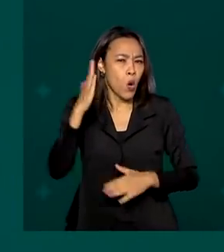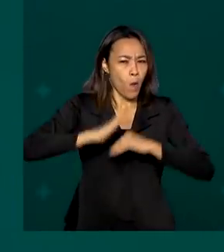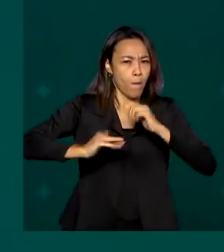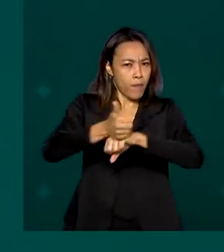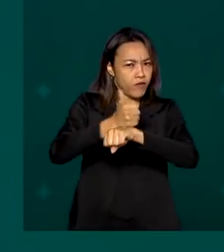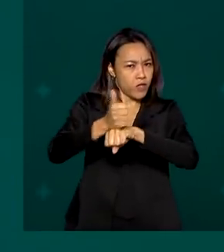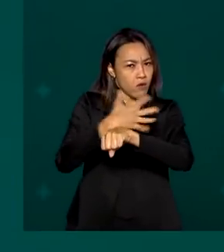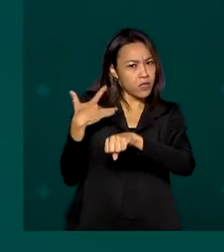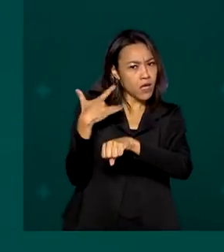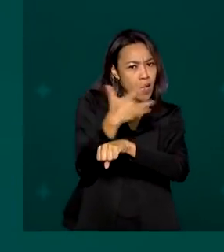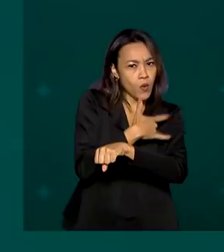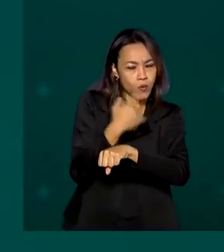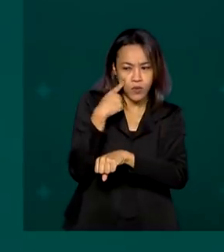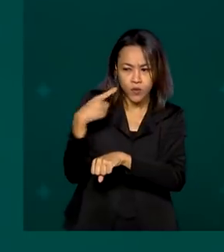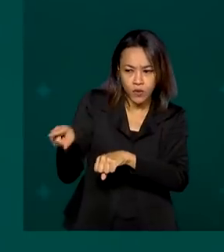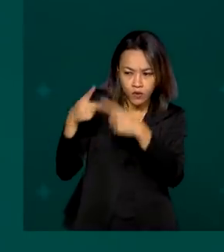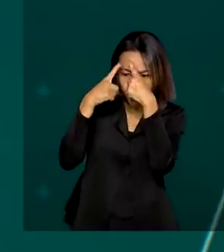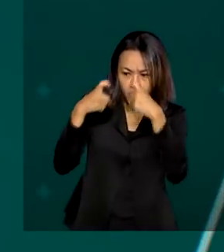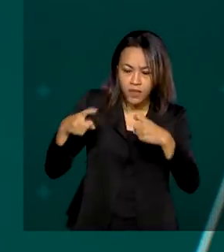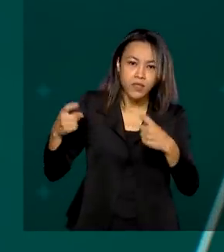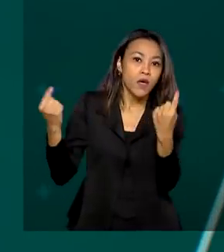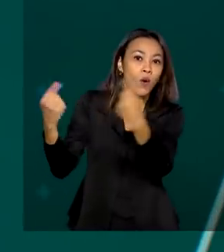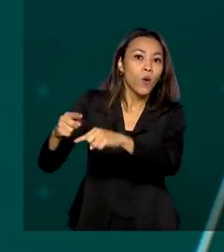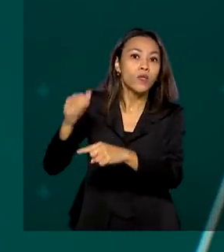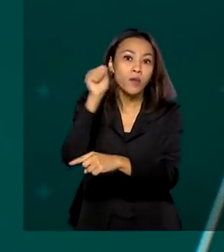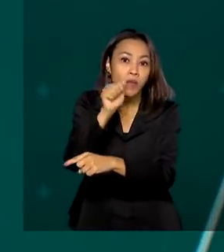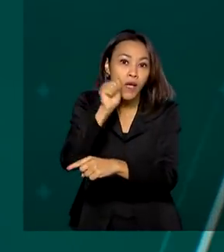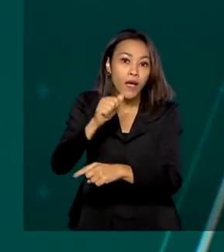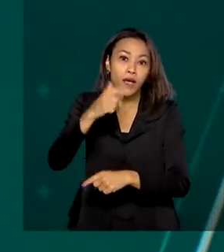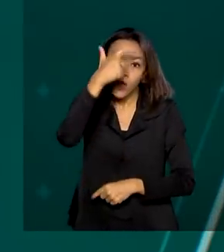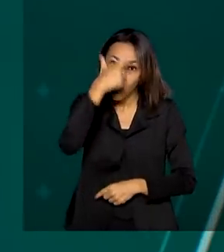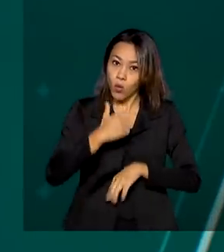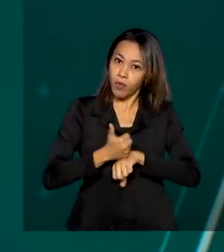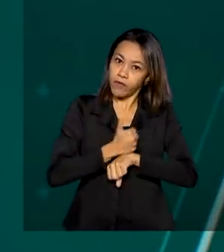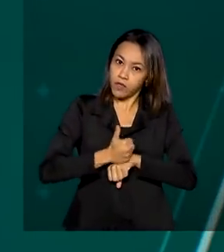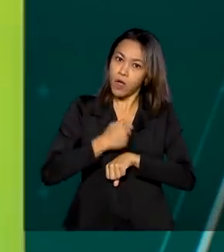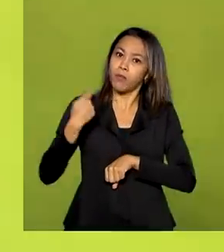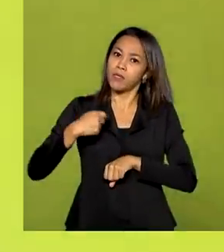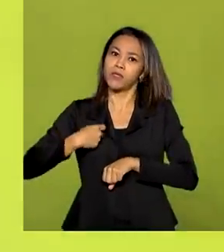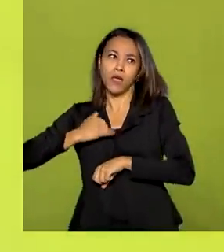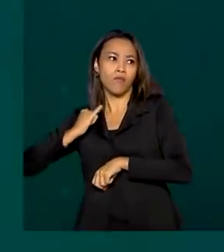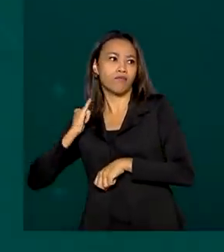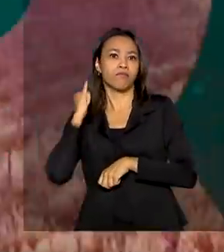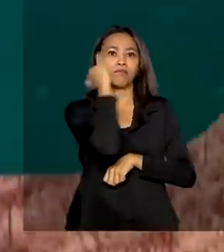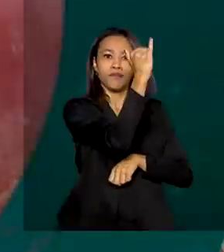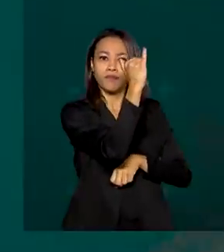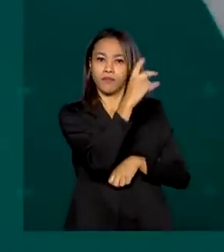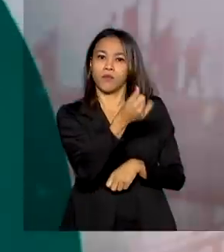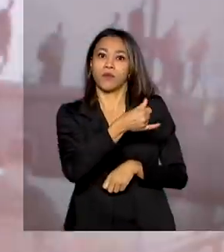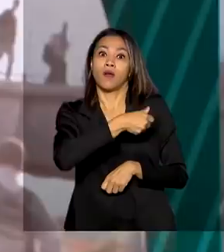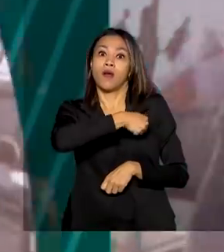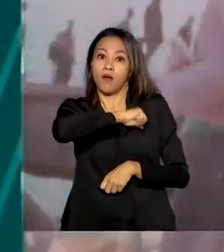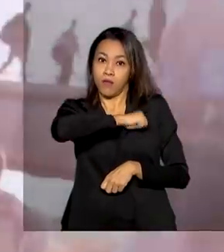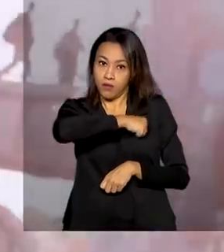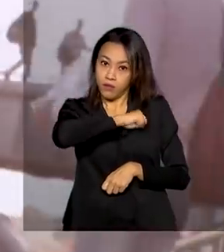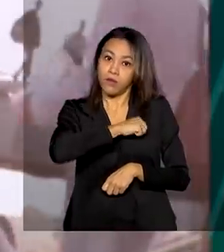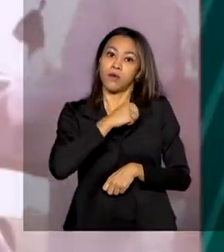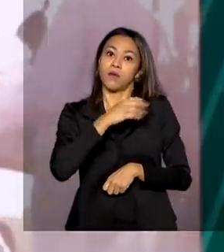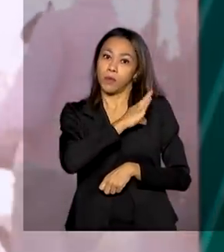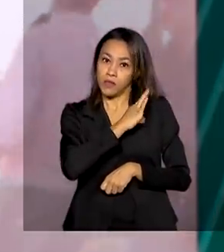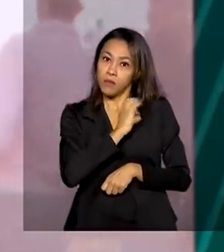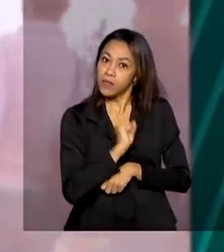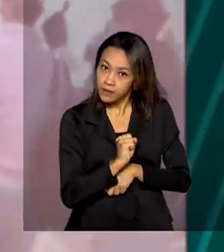atende a um caso de violência contra a mulher, ele precisa notificar as autoridades policiais? Eu preparei uma